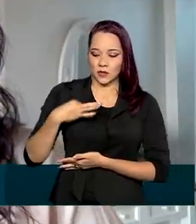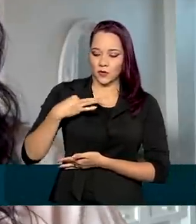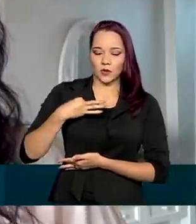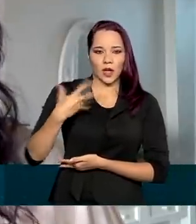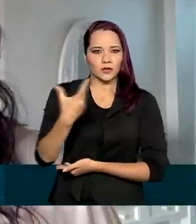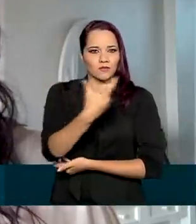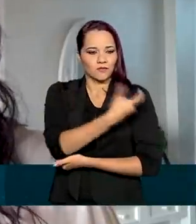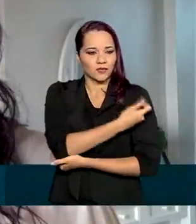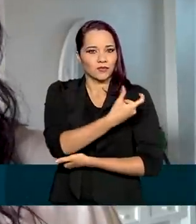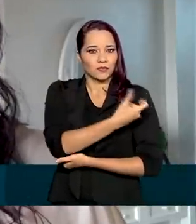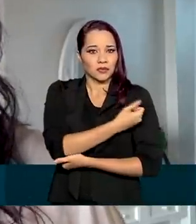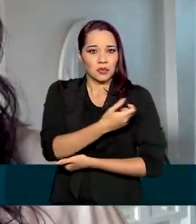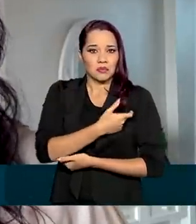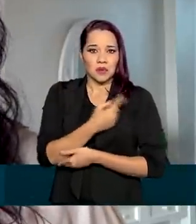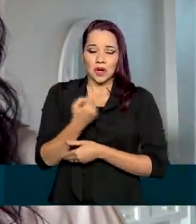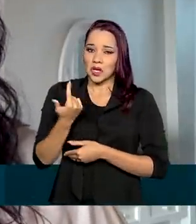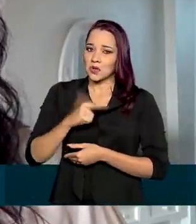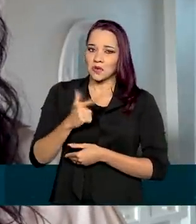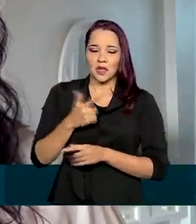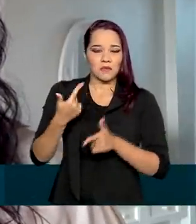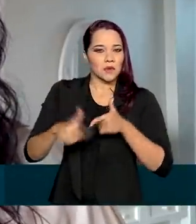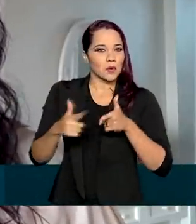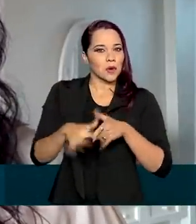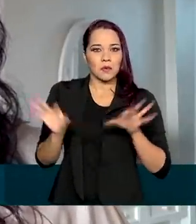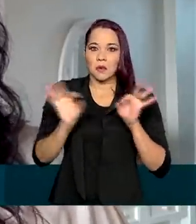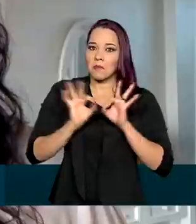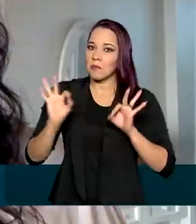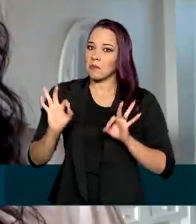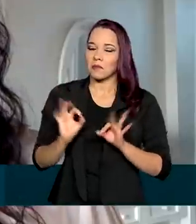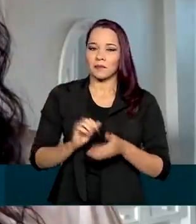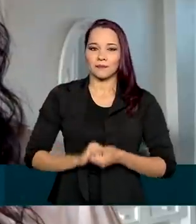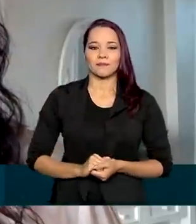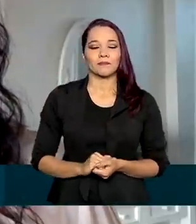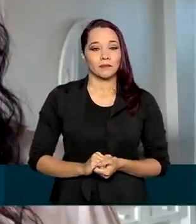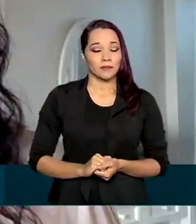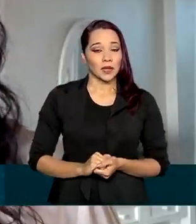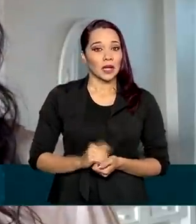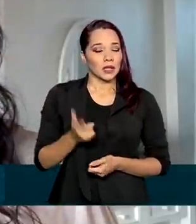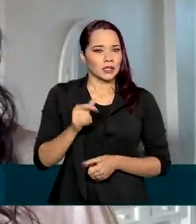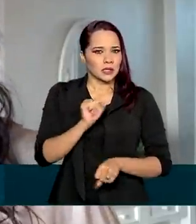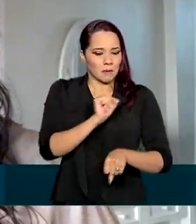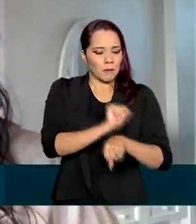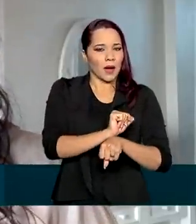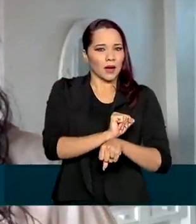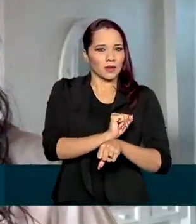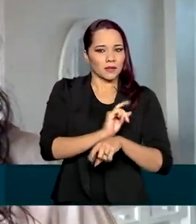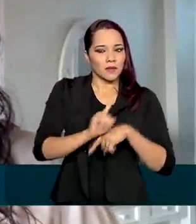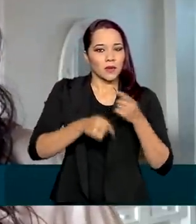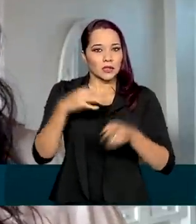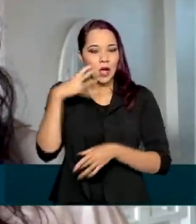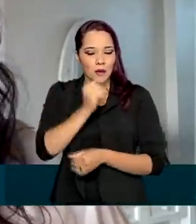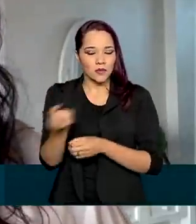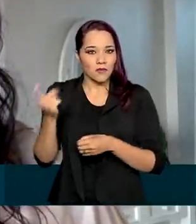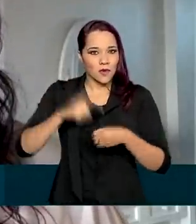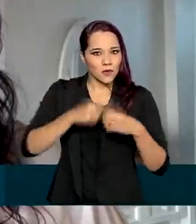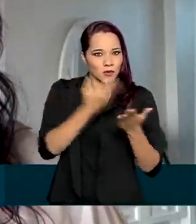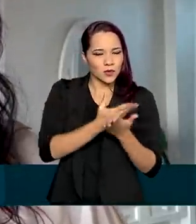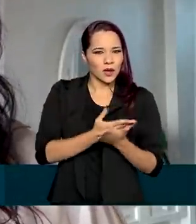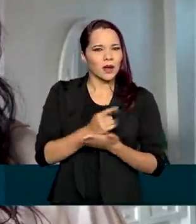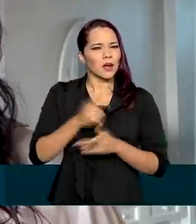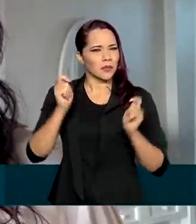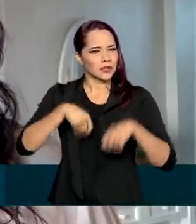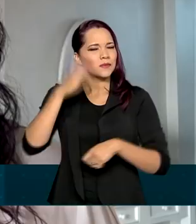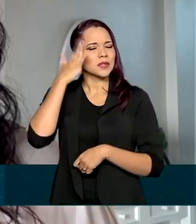doses sem registro de intercorrências graves. E apesar dessa pausa e da retomada rápida, será que é possível